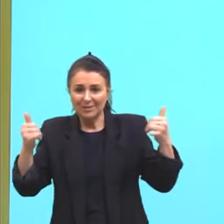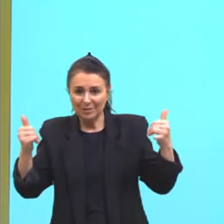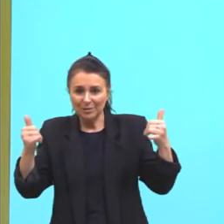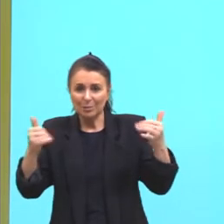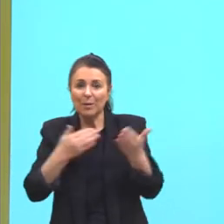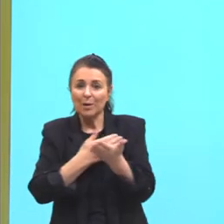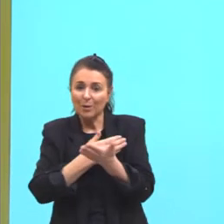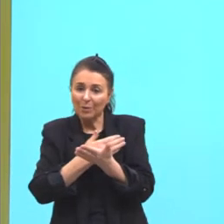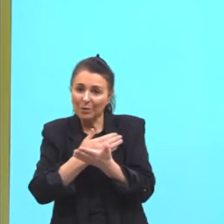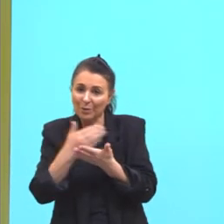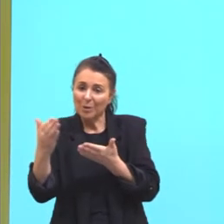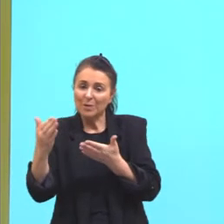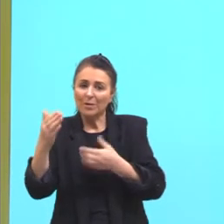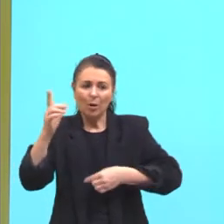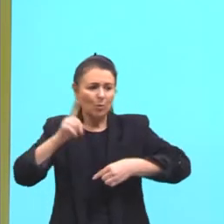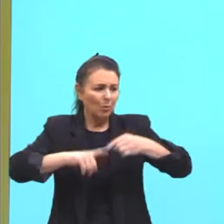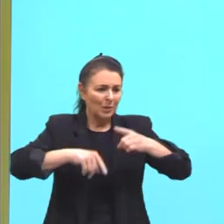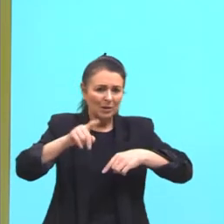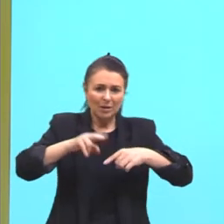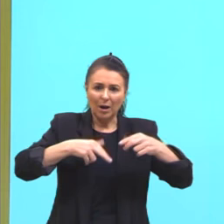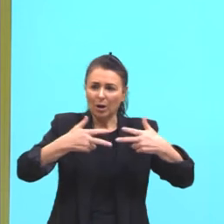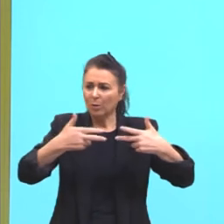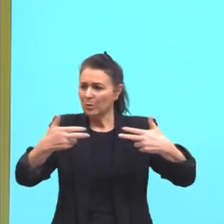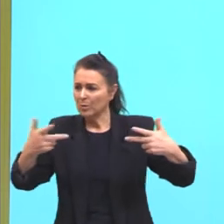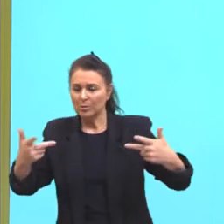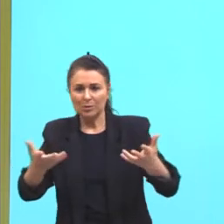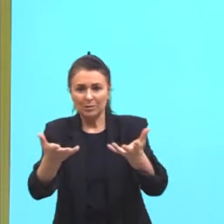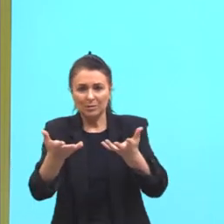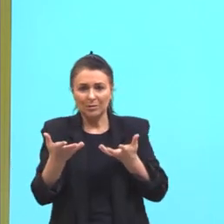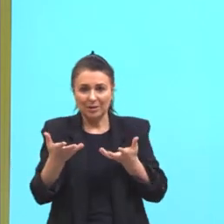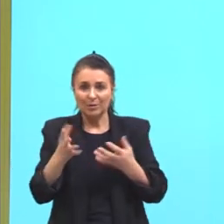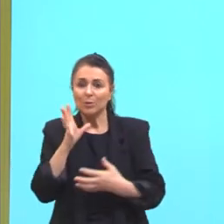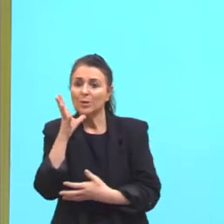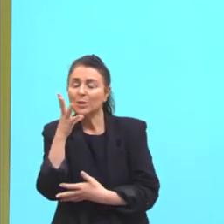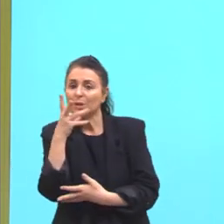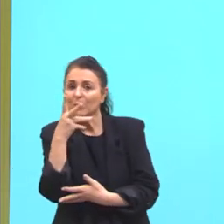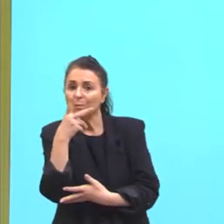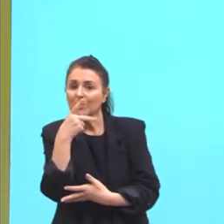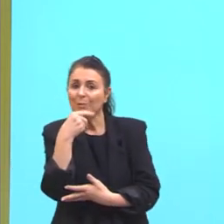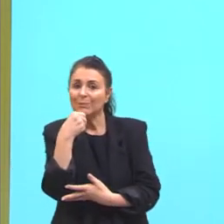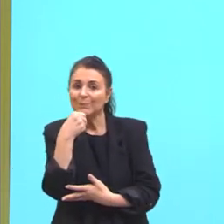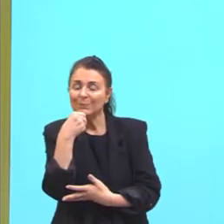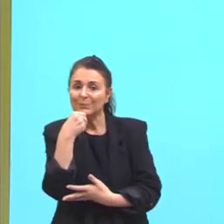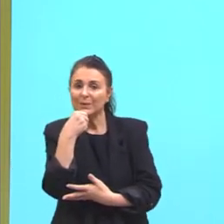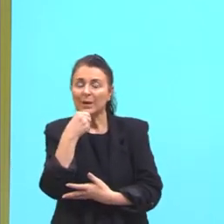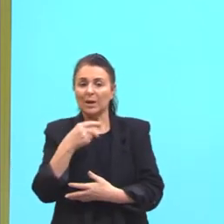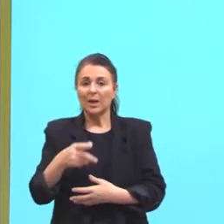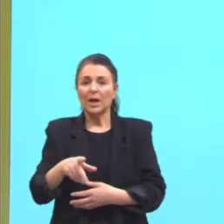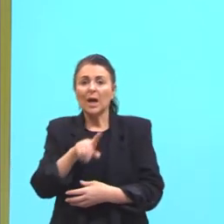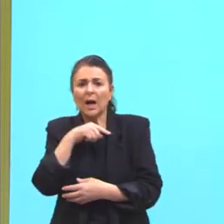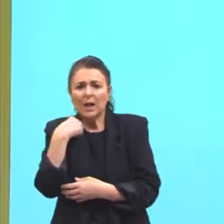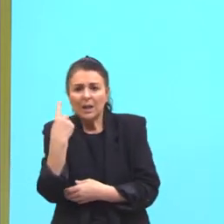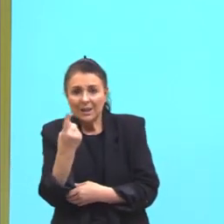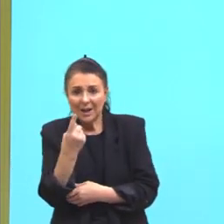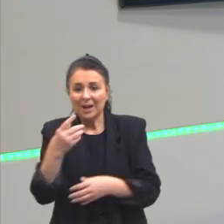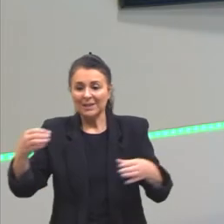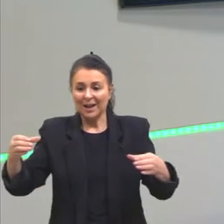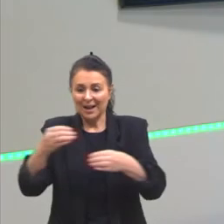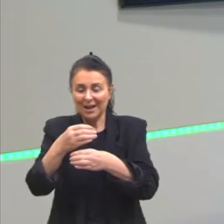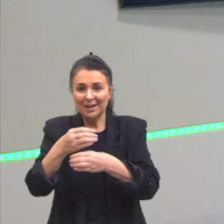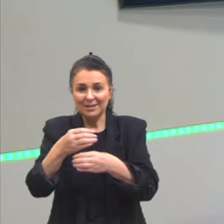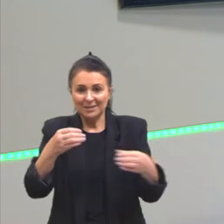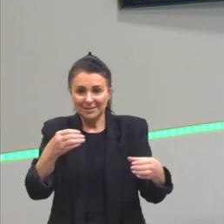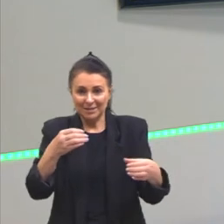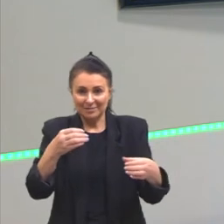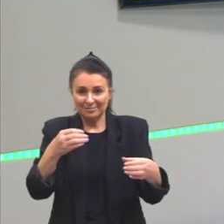produto, o produto que eu quero. Então isso vai demorar, vai atrasar a minha reação. Ela vai ser uma reação